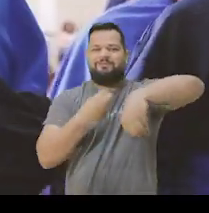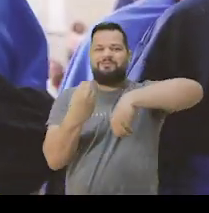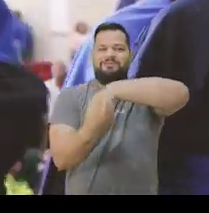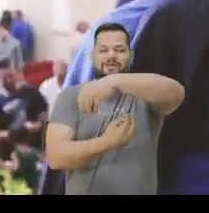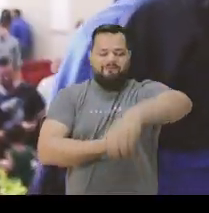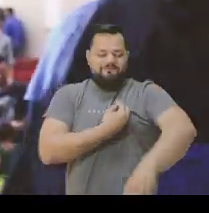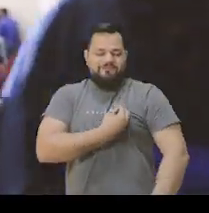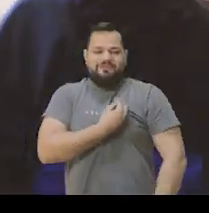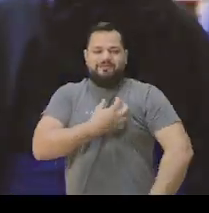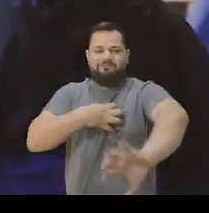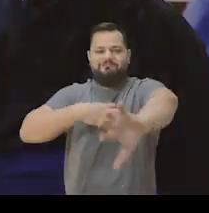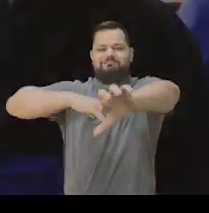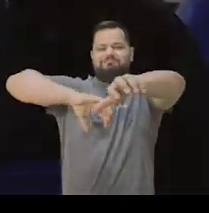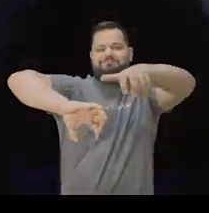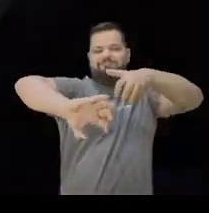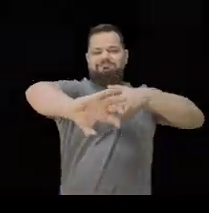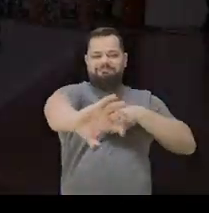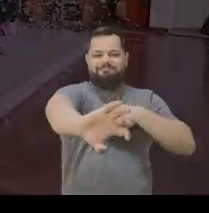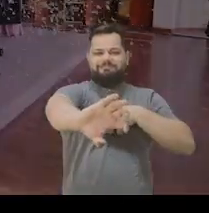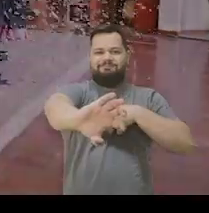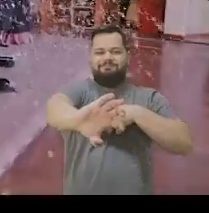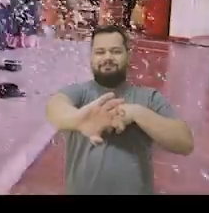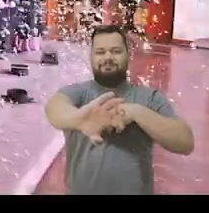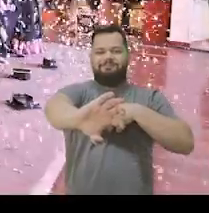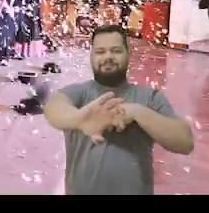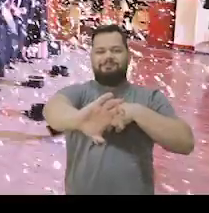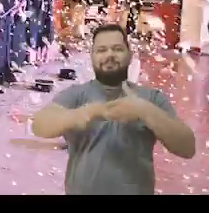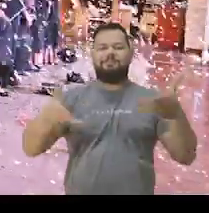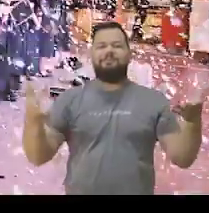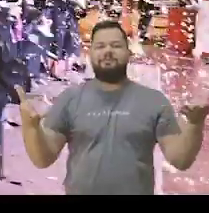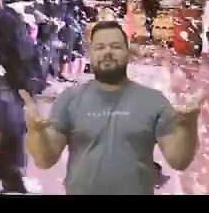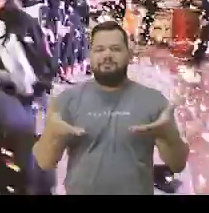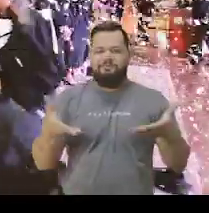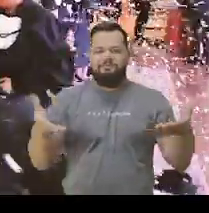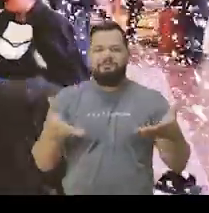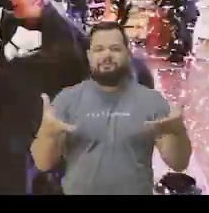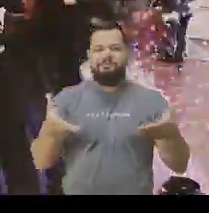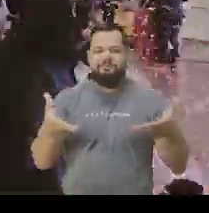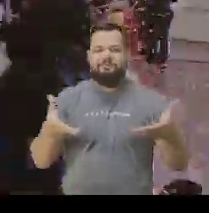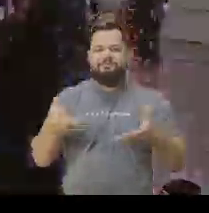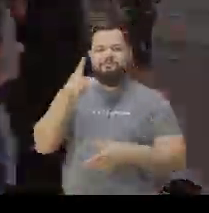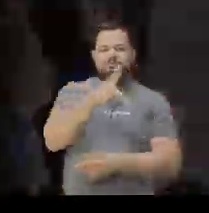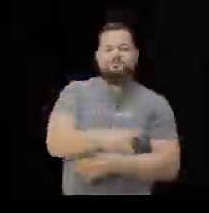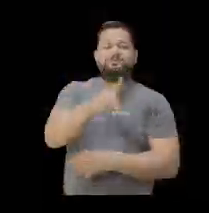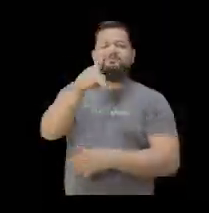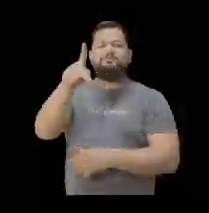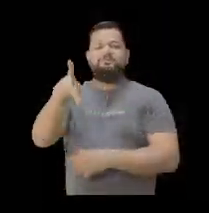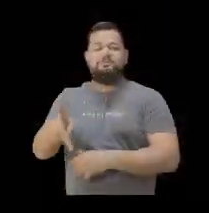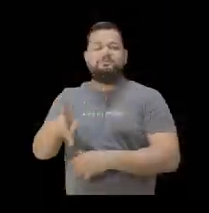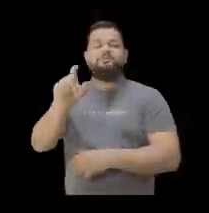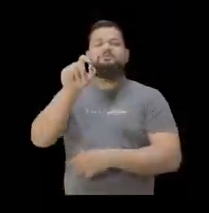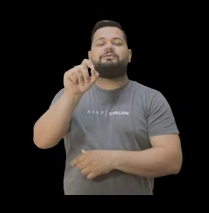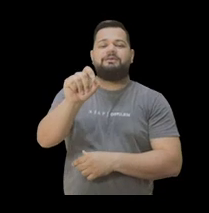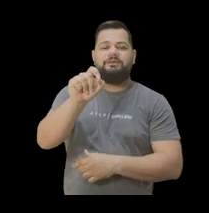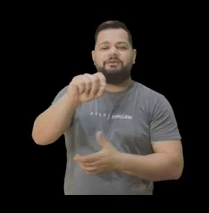E hoje, vejo que ser professor é doar aos outros o que você